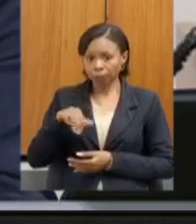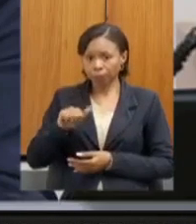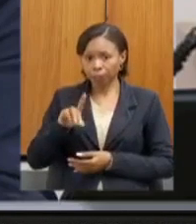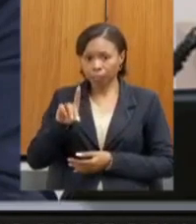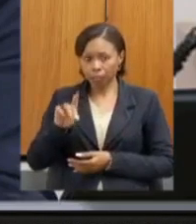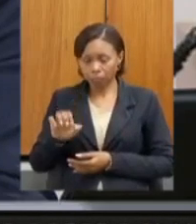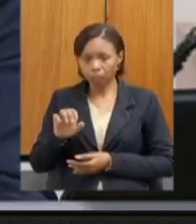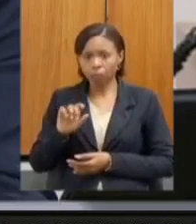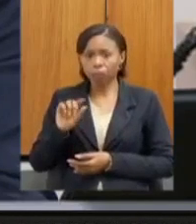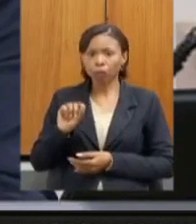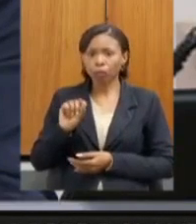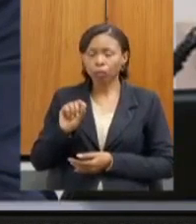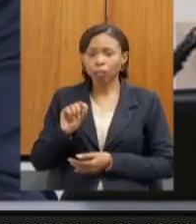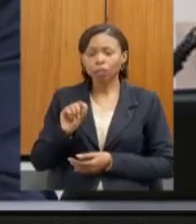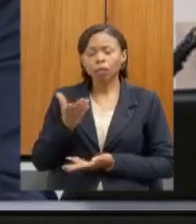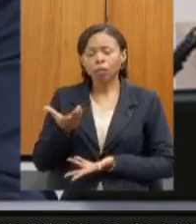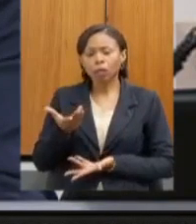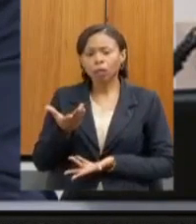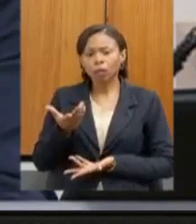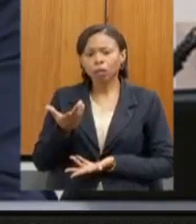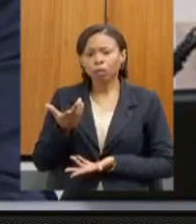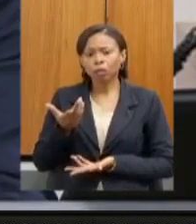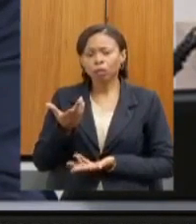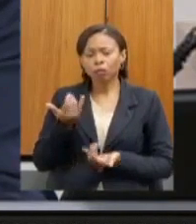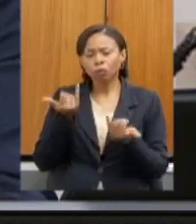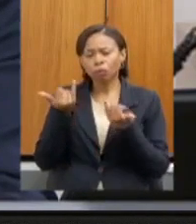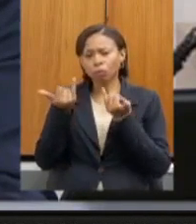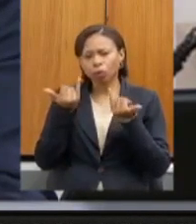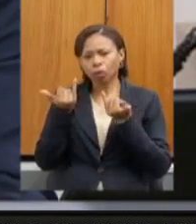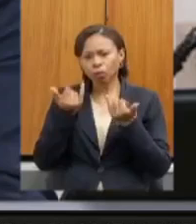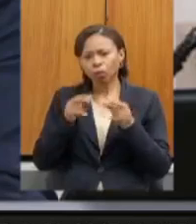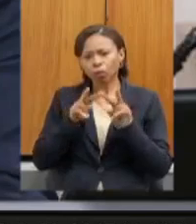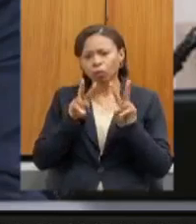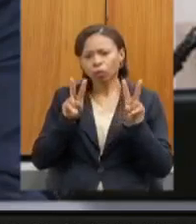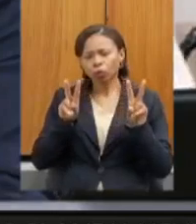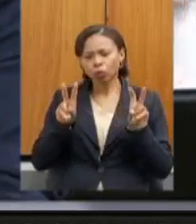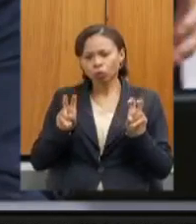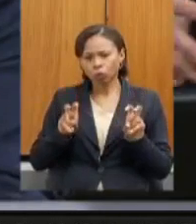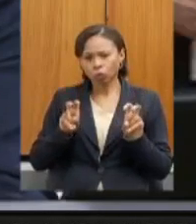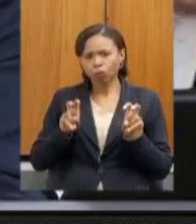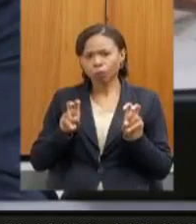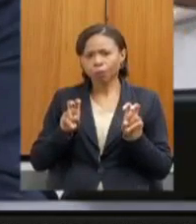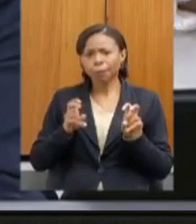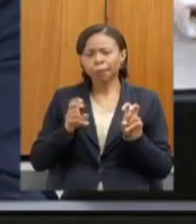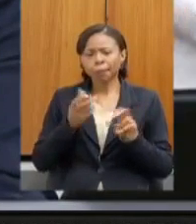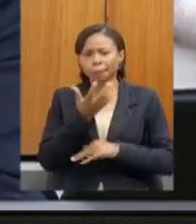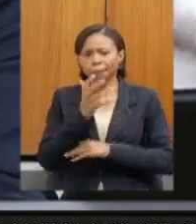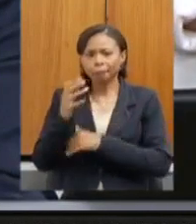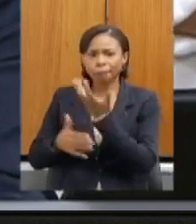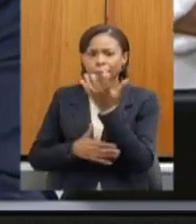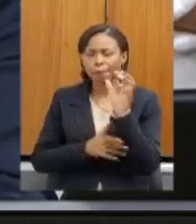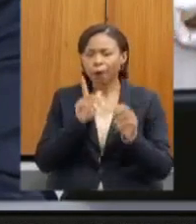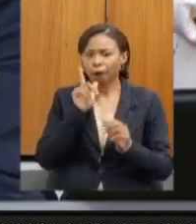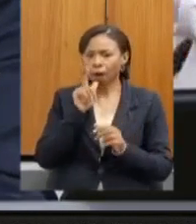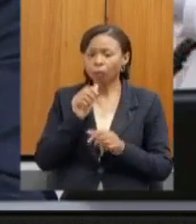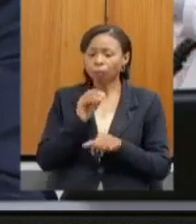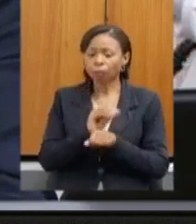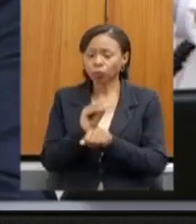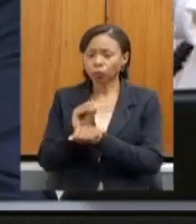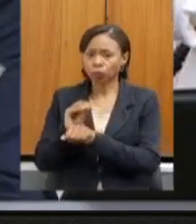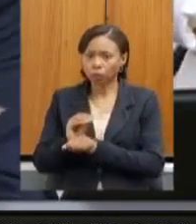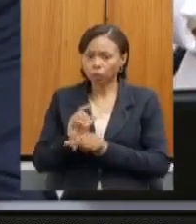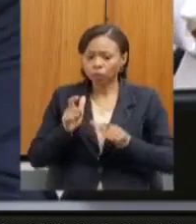informações sobre a programação das ações do sistema estadual de meio ambiente e recursos hídricos para recuperação e preservação das nascentes em 2021.